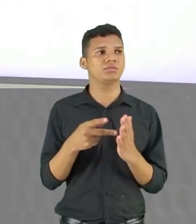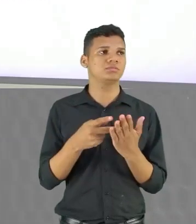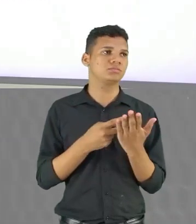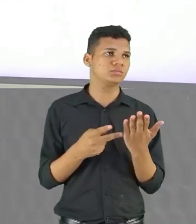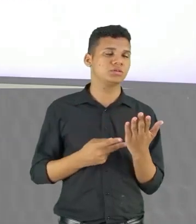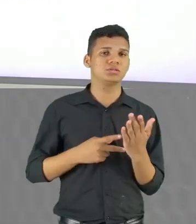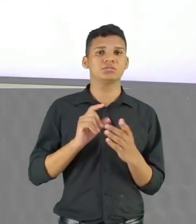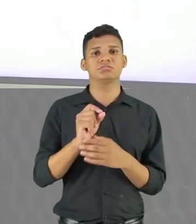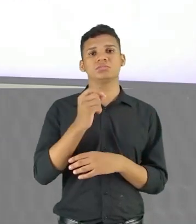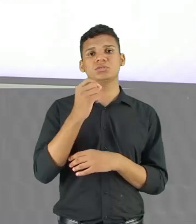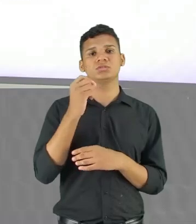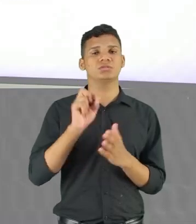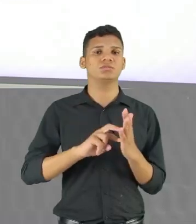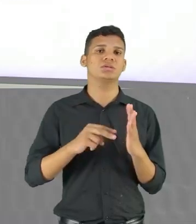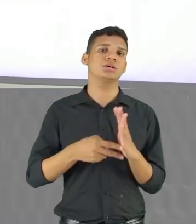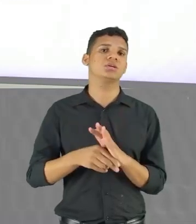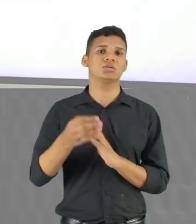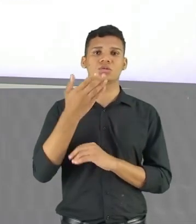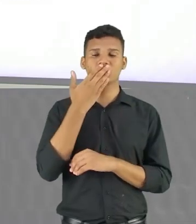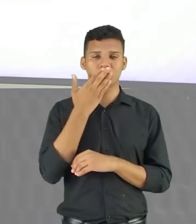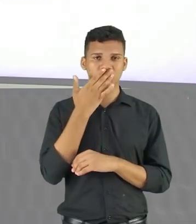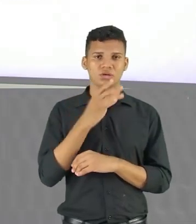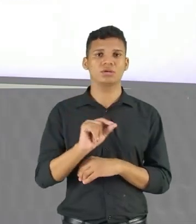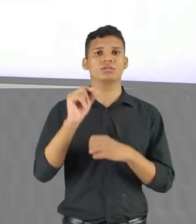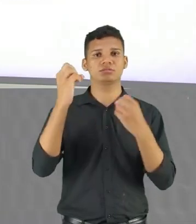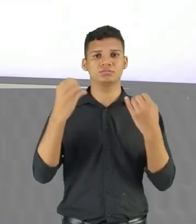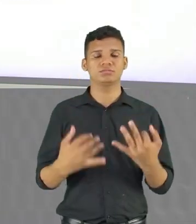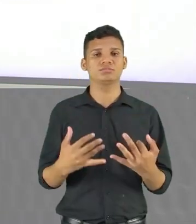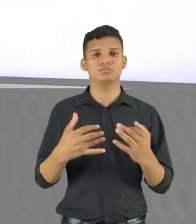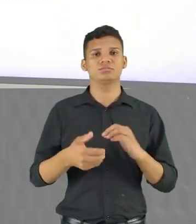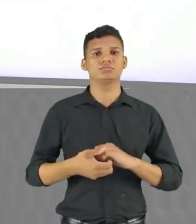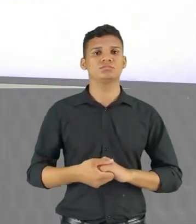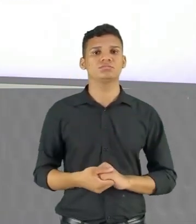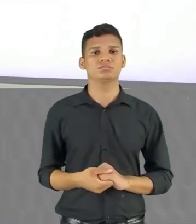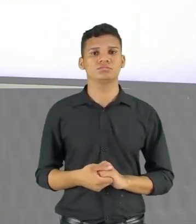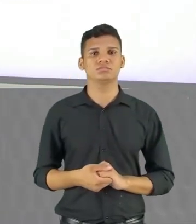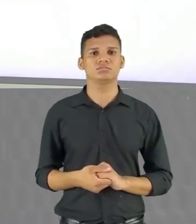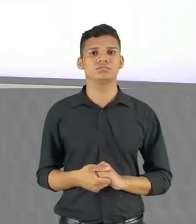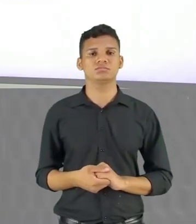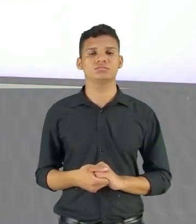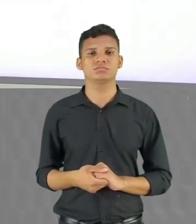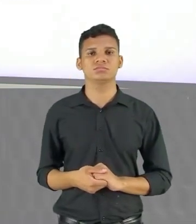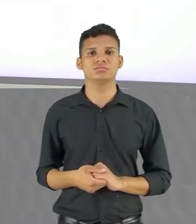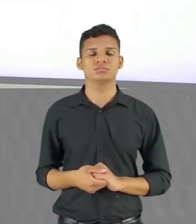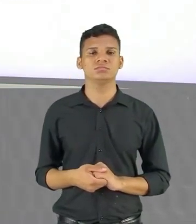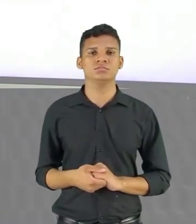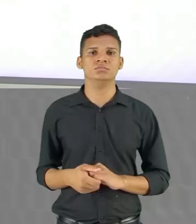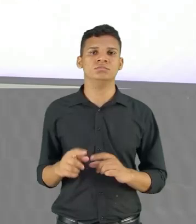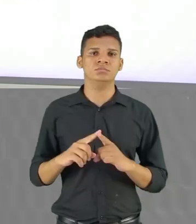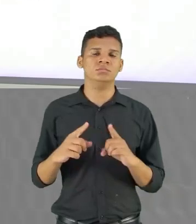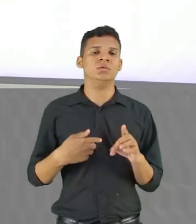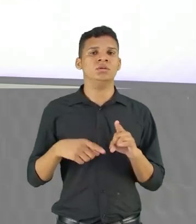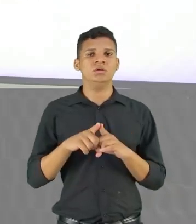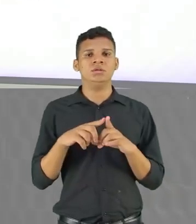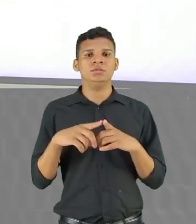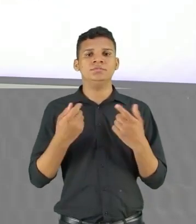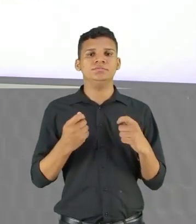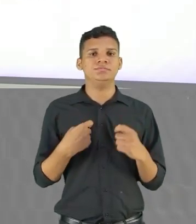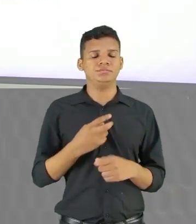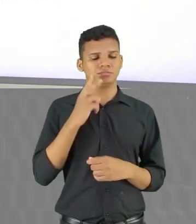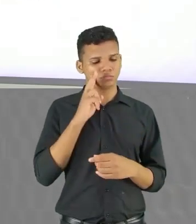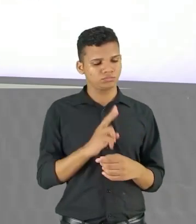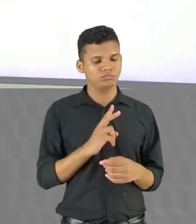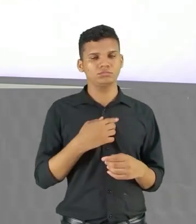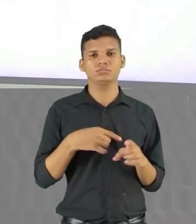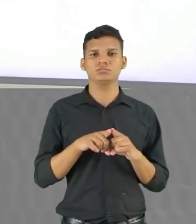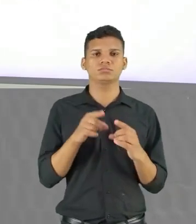cores Utilizadas Elas configura Uma imagem Com a qual eu lírico E aí eu preciso Fazer a leitura Vocês vão botar no texto Fazer uma